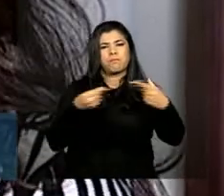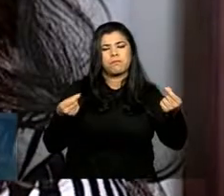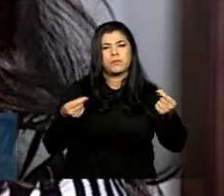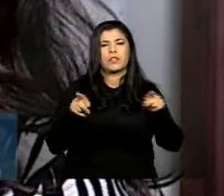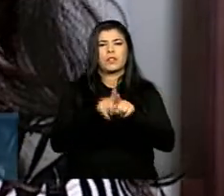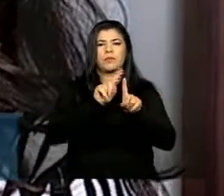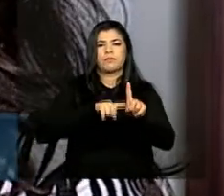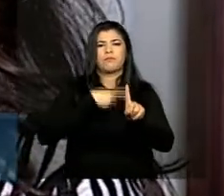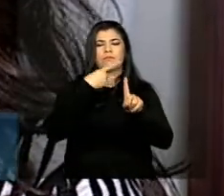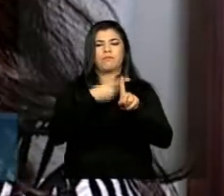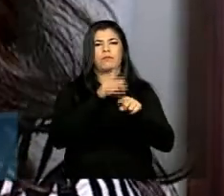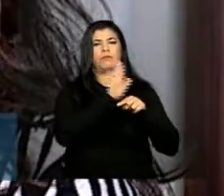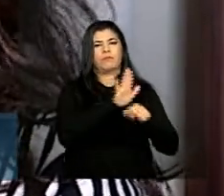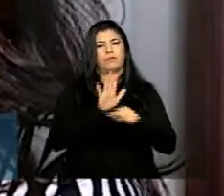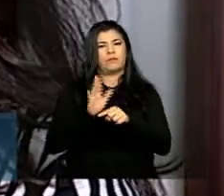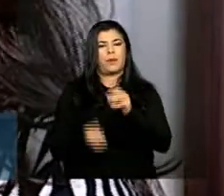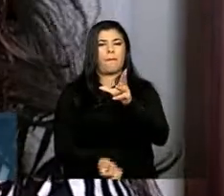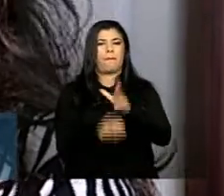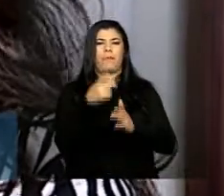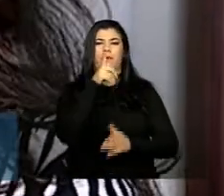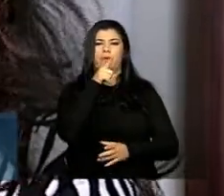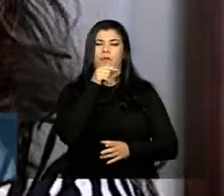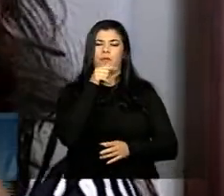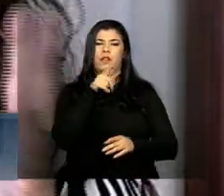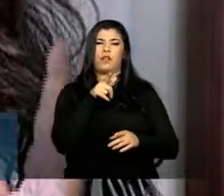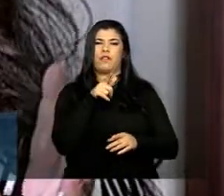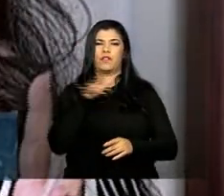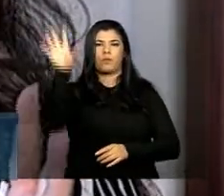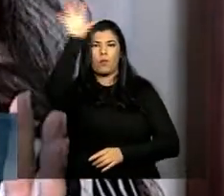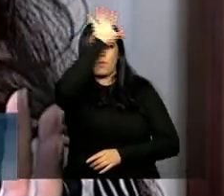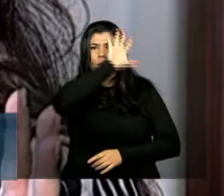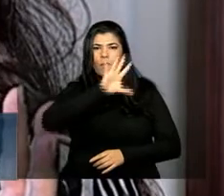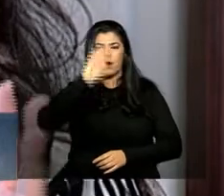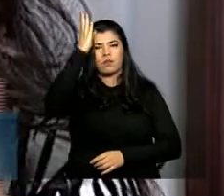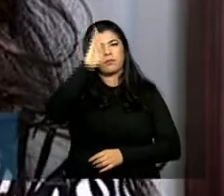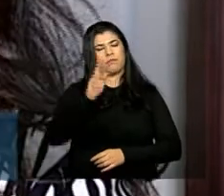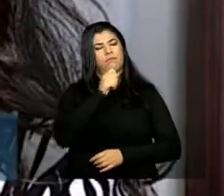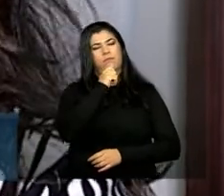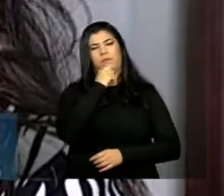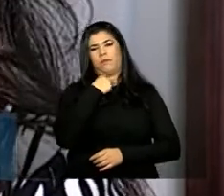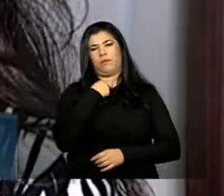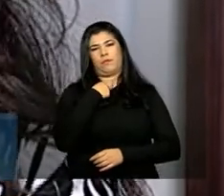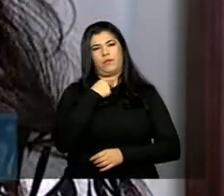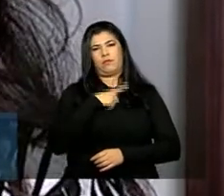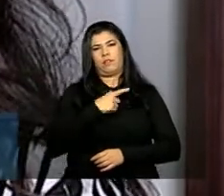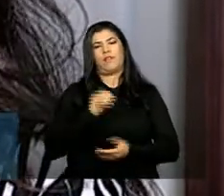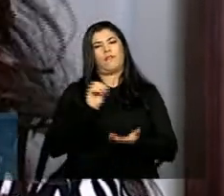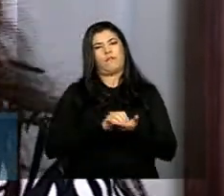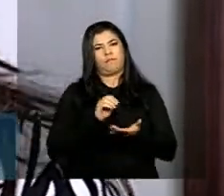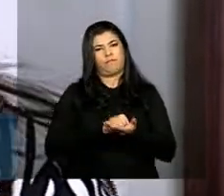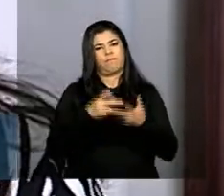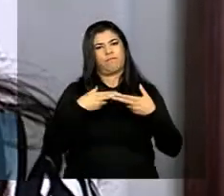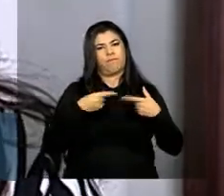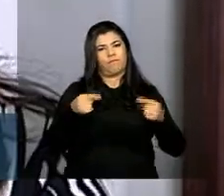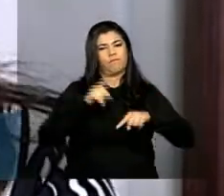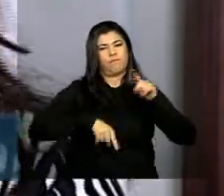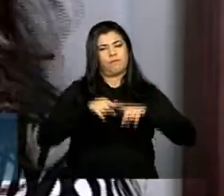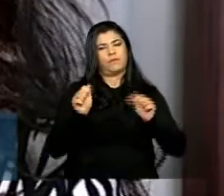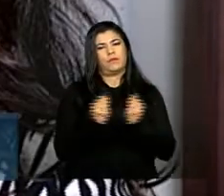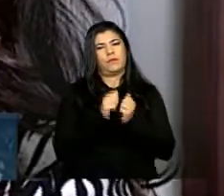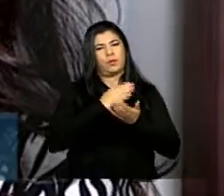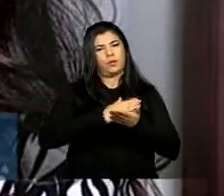implementar o produtor de água não estamos falando que vamos universalizar isso no país inteiro nós não temos recursos para tudo mas nós vamos